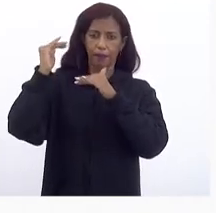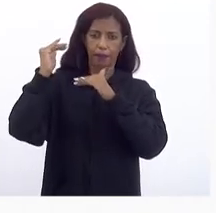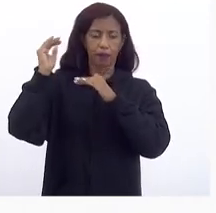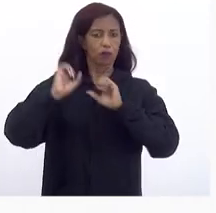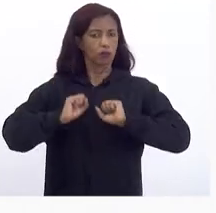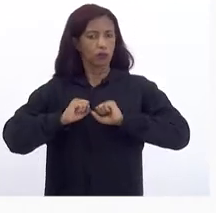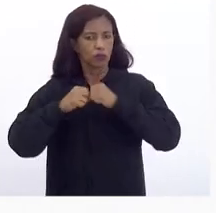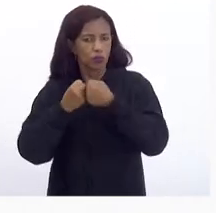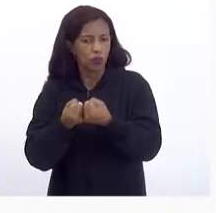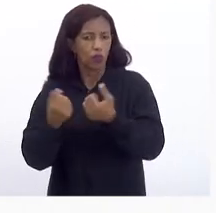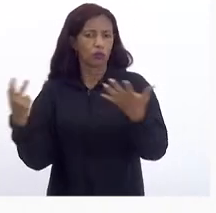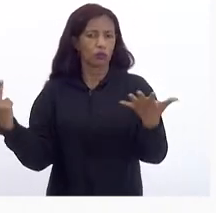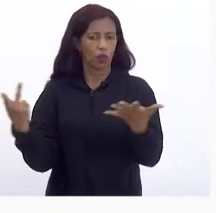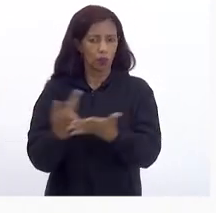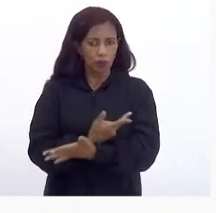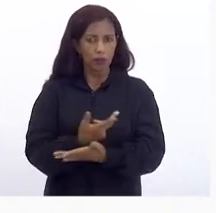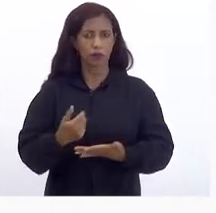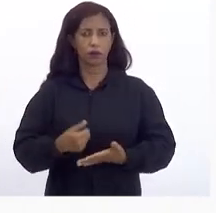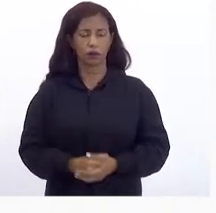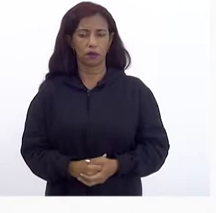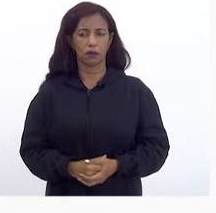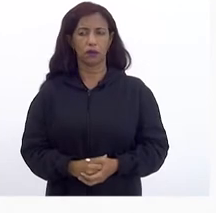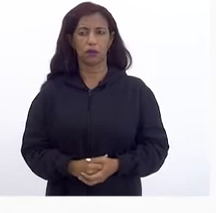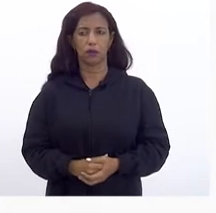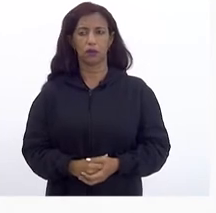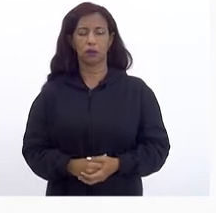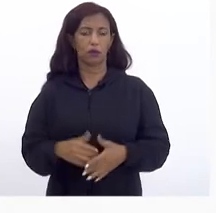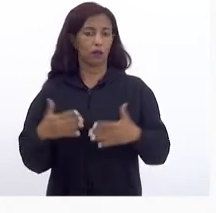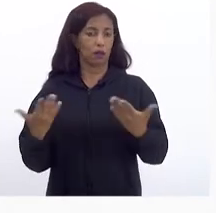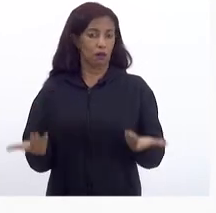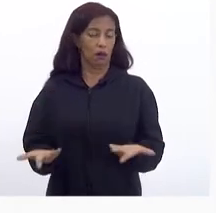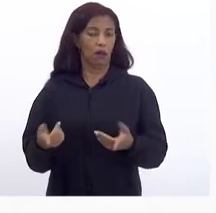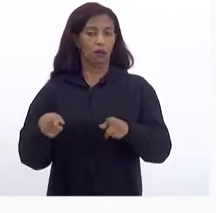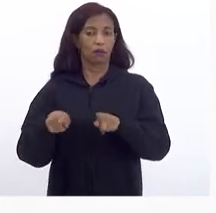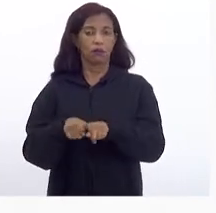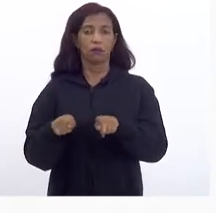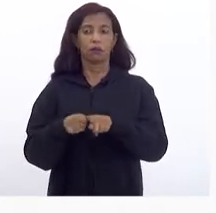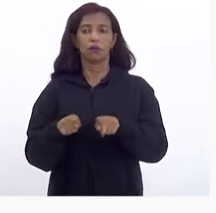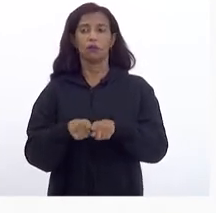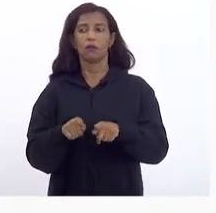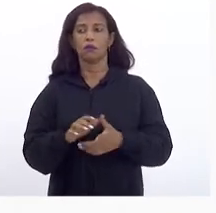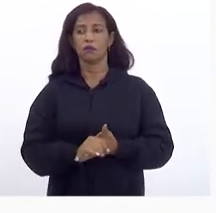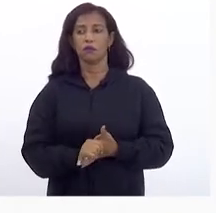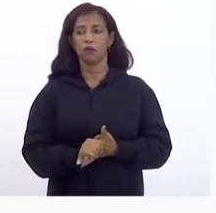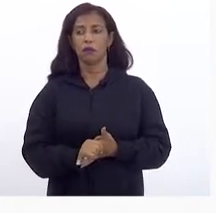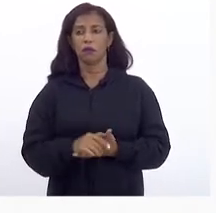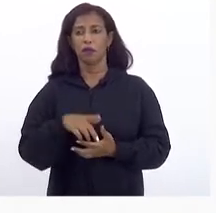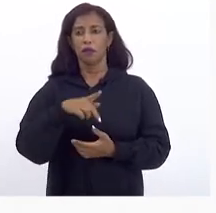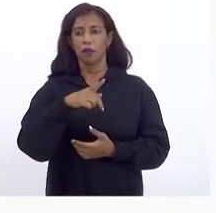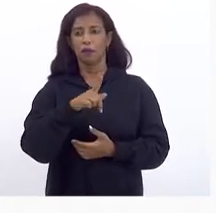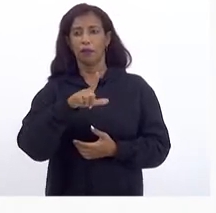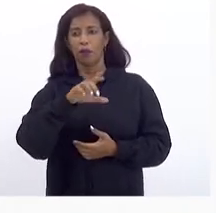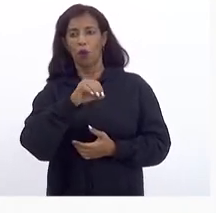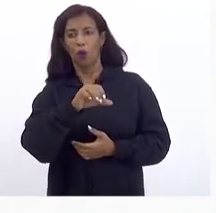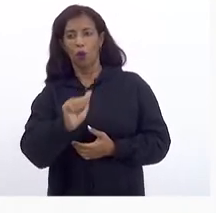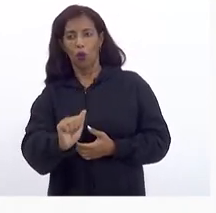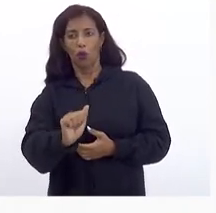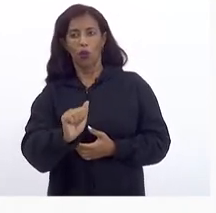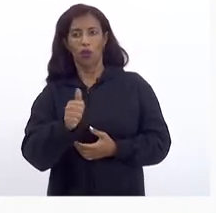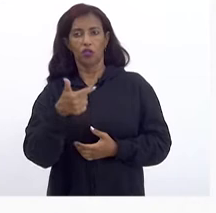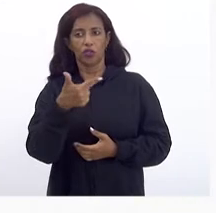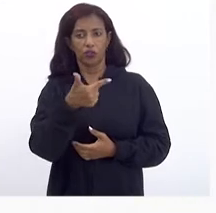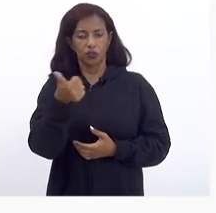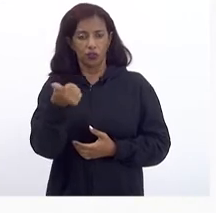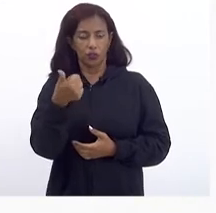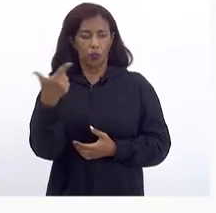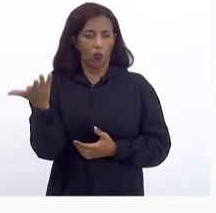esforços Que estão sendo feitos É claro Que A piloto De 2021 Quando ela foi feita